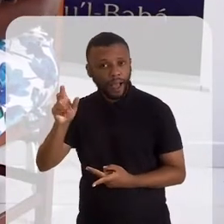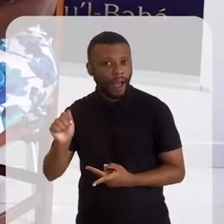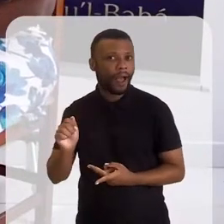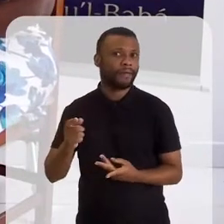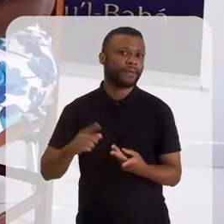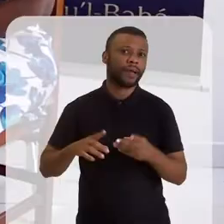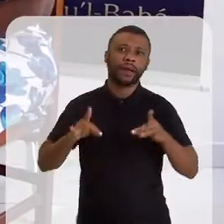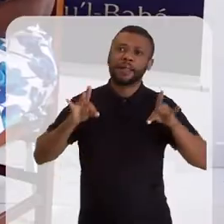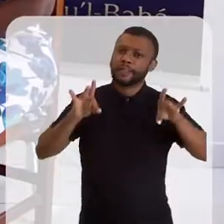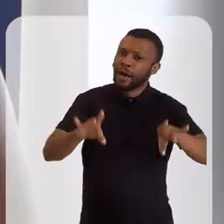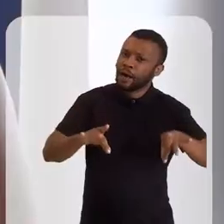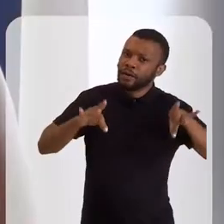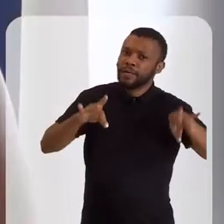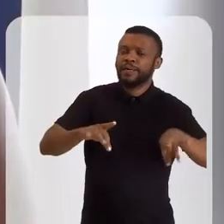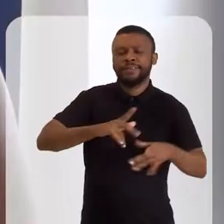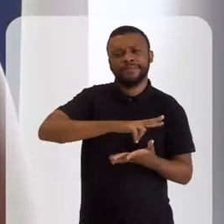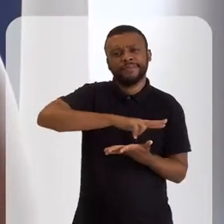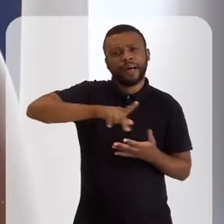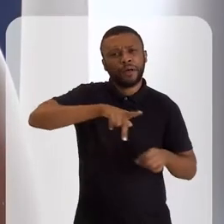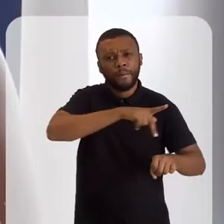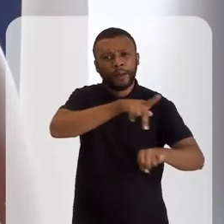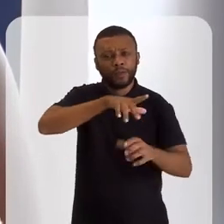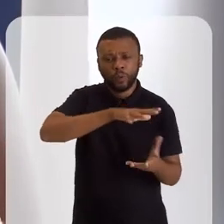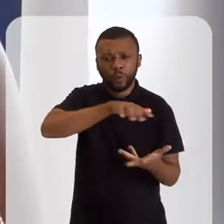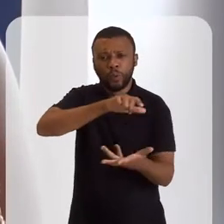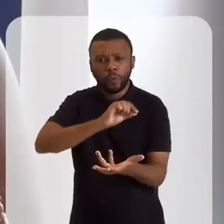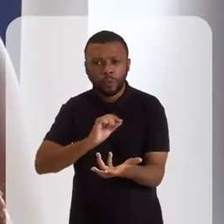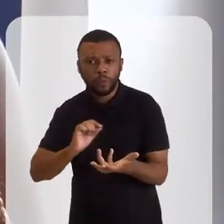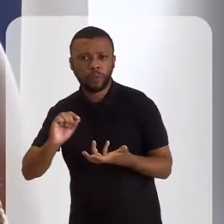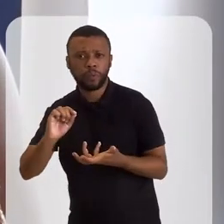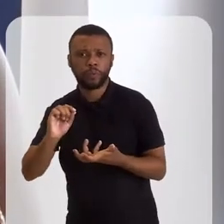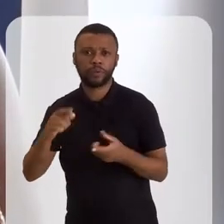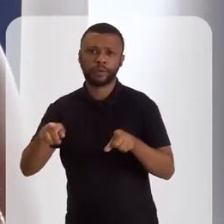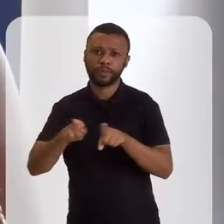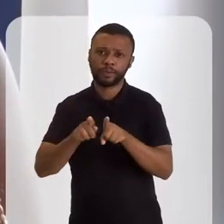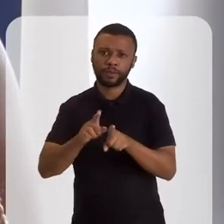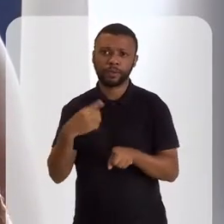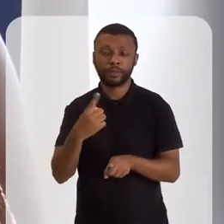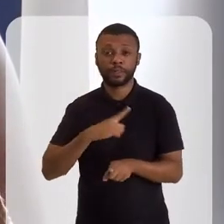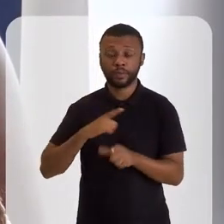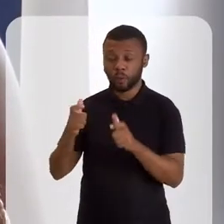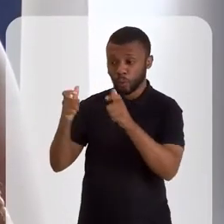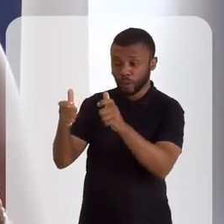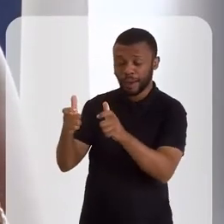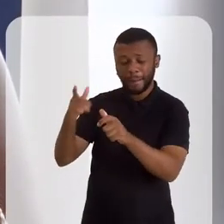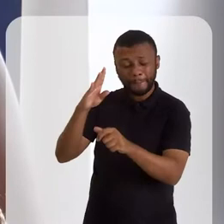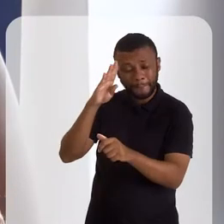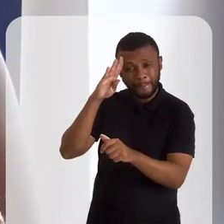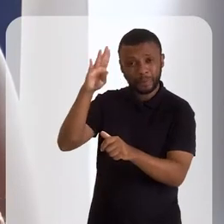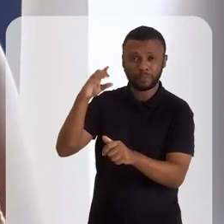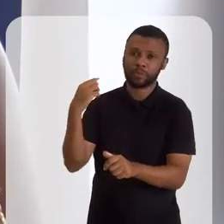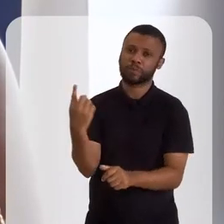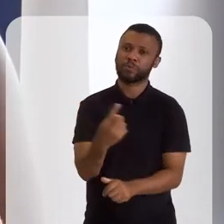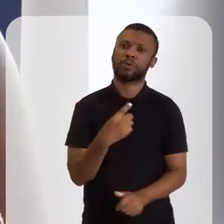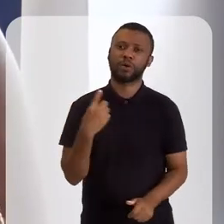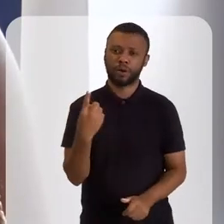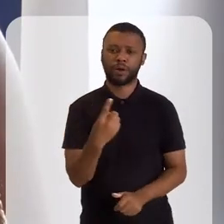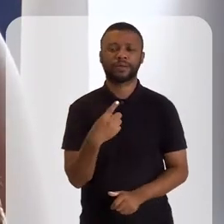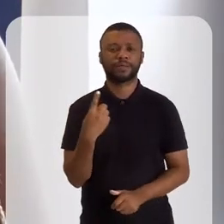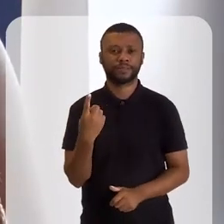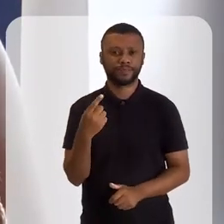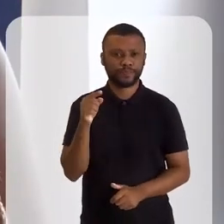na Austrália, e a gente tem, também, o Shrine do Bab, que é o local mais sagrado para a gente, né?